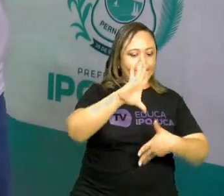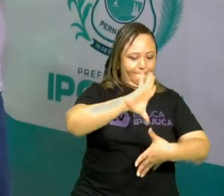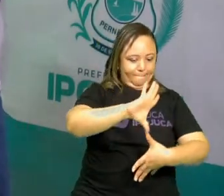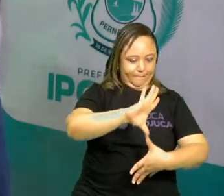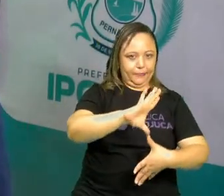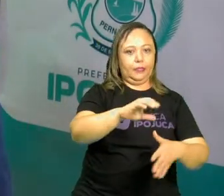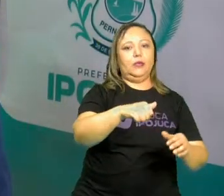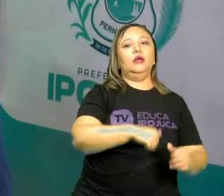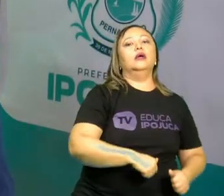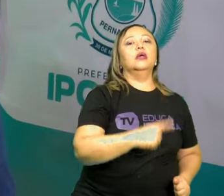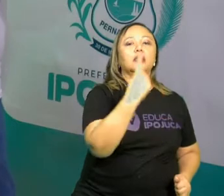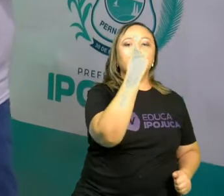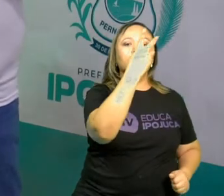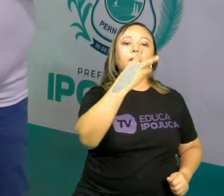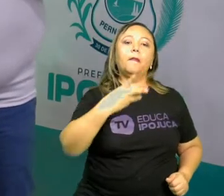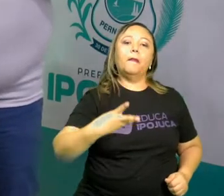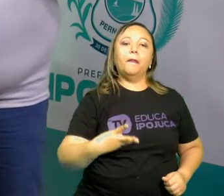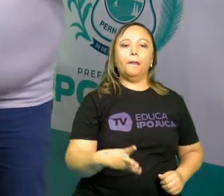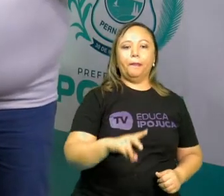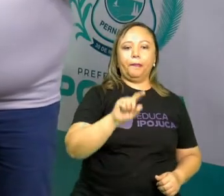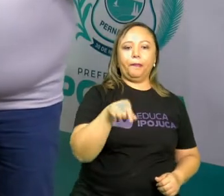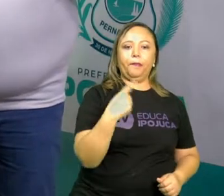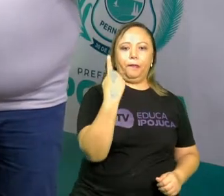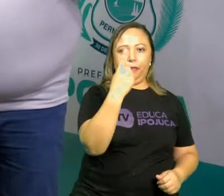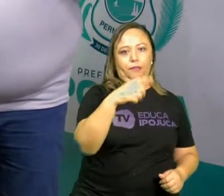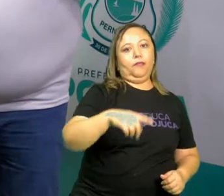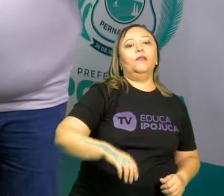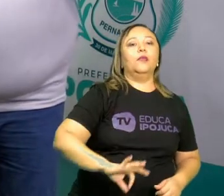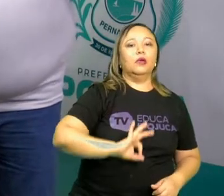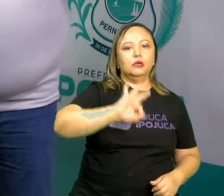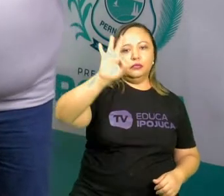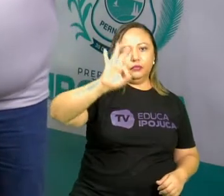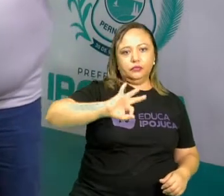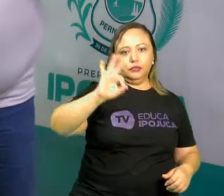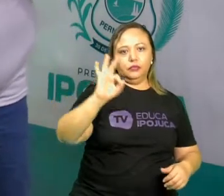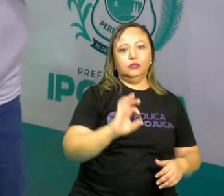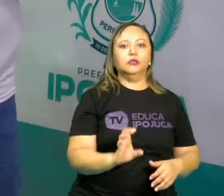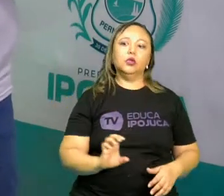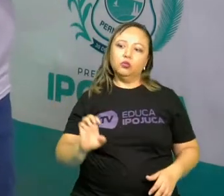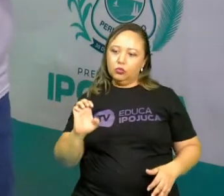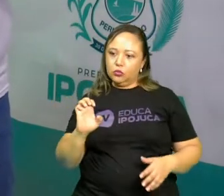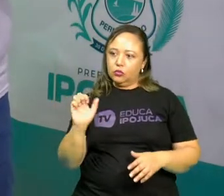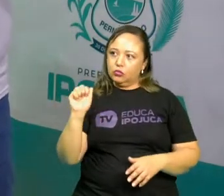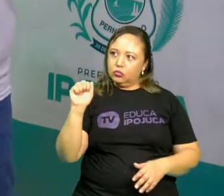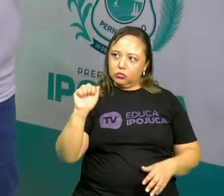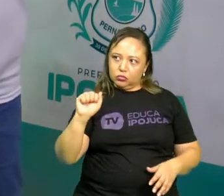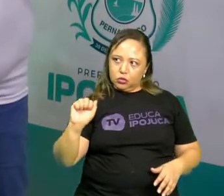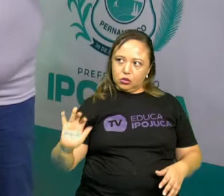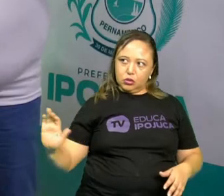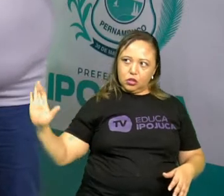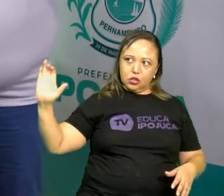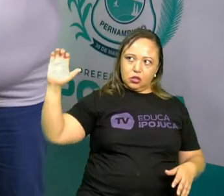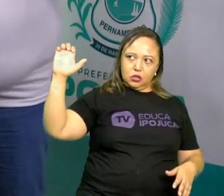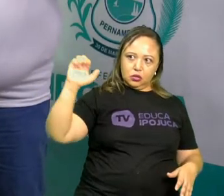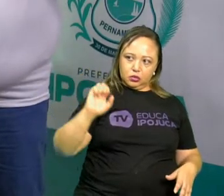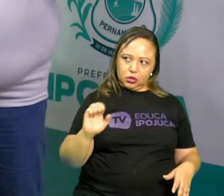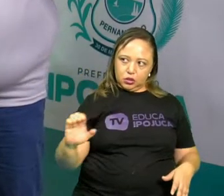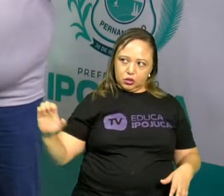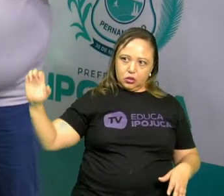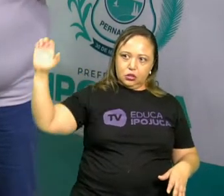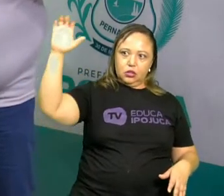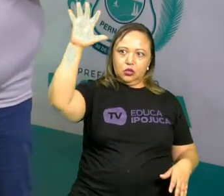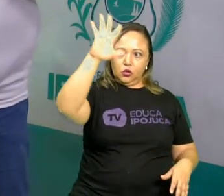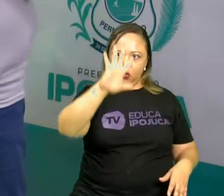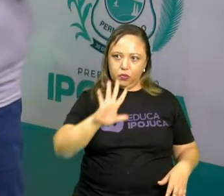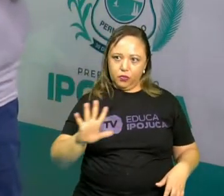13,1%. O continente europeu, que apesar de pequeno, tem uma população